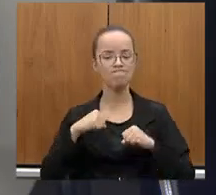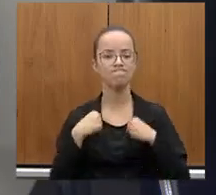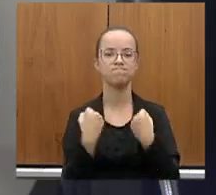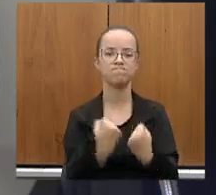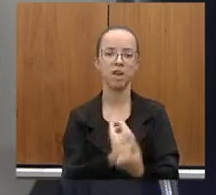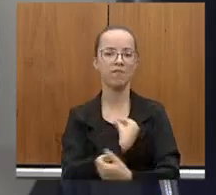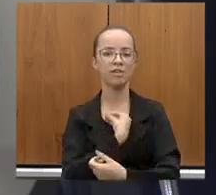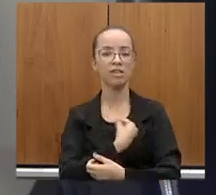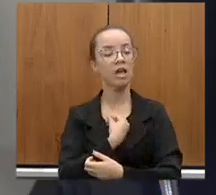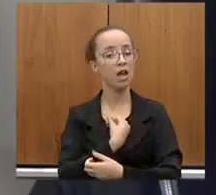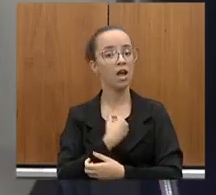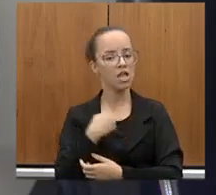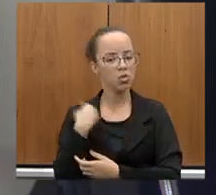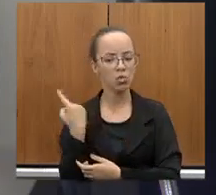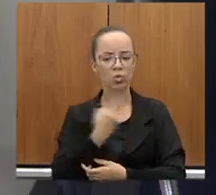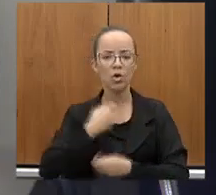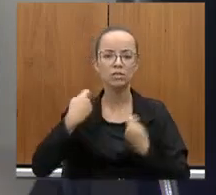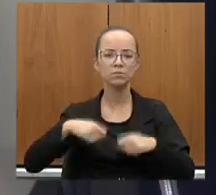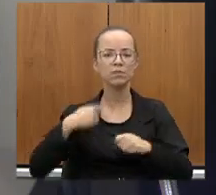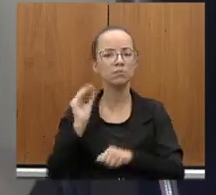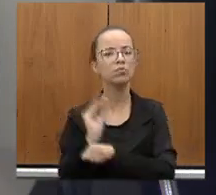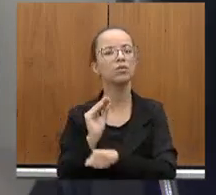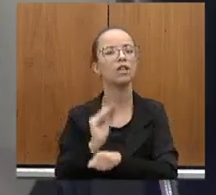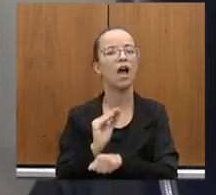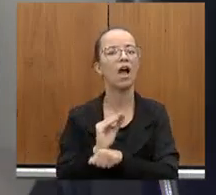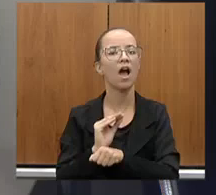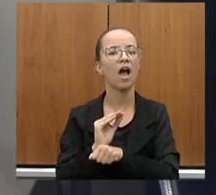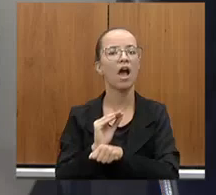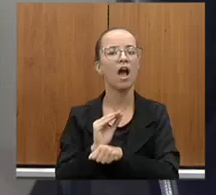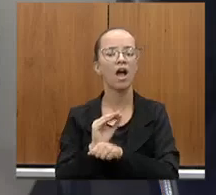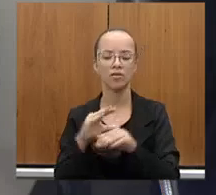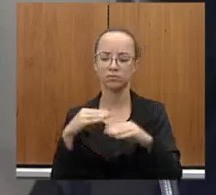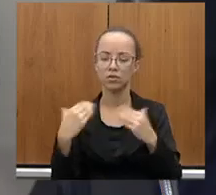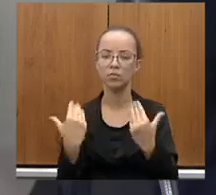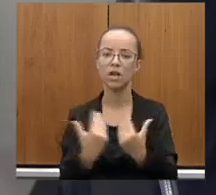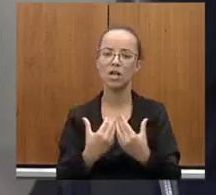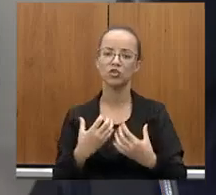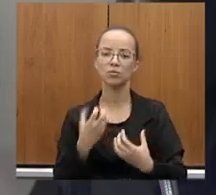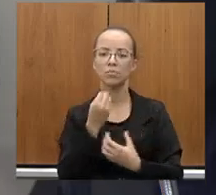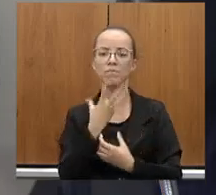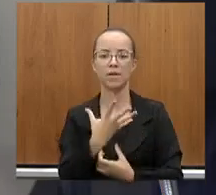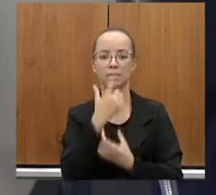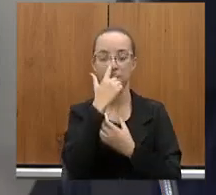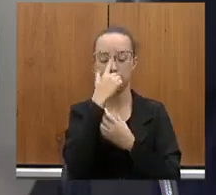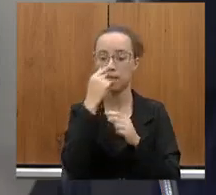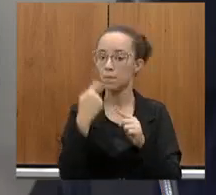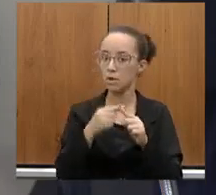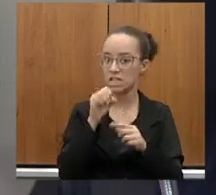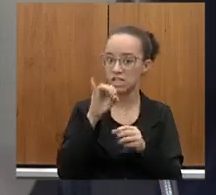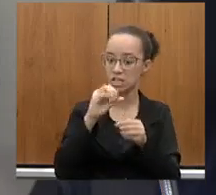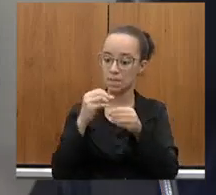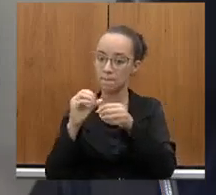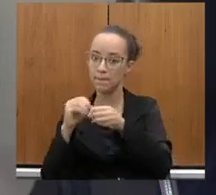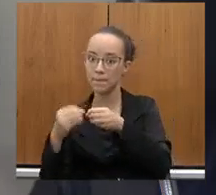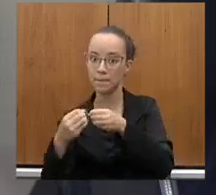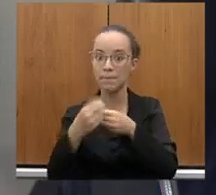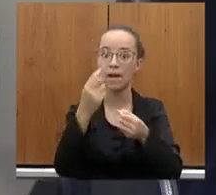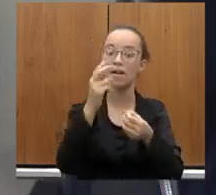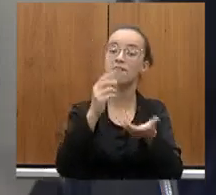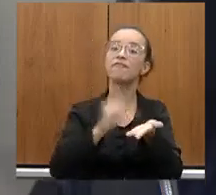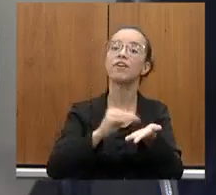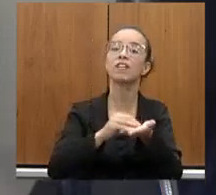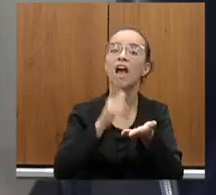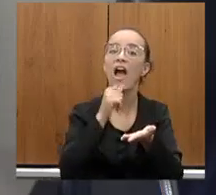comum, nós precisamos zelar pelo bem comum, porque, quando falta água na casa das pessoas da região metropolitana, nós vamos nos lembrar